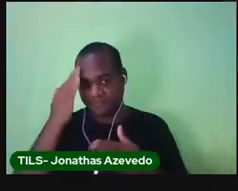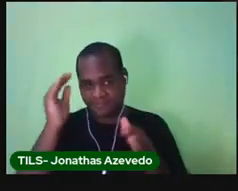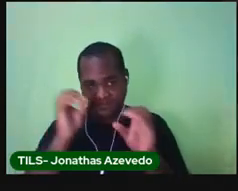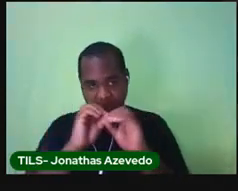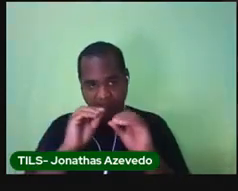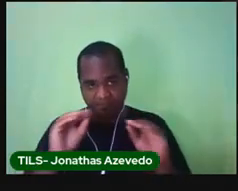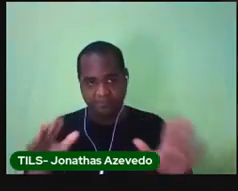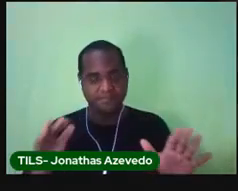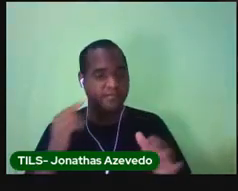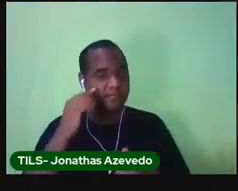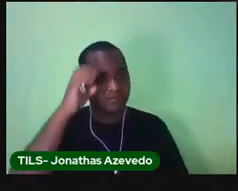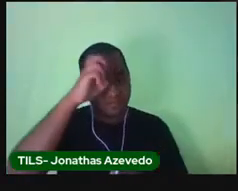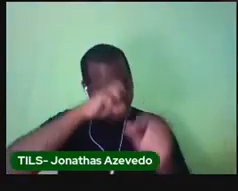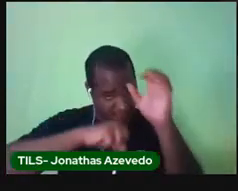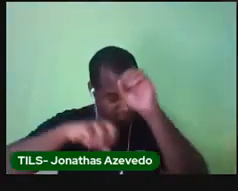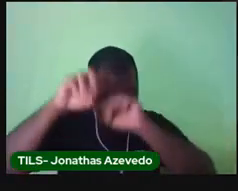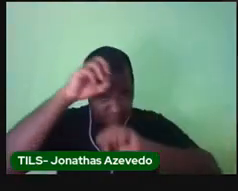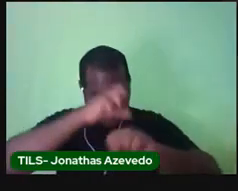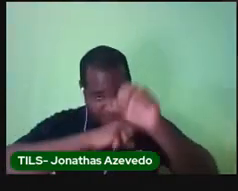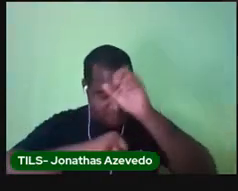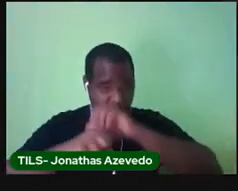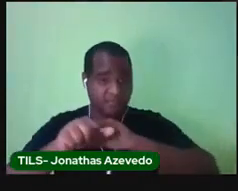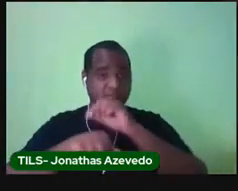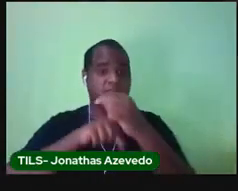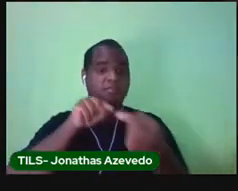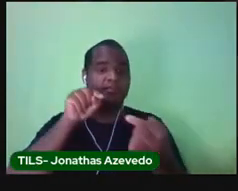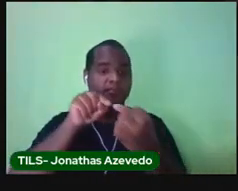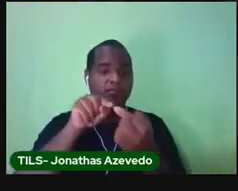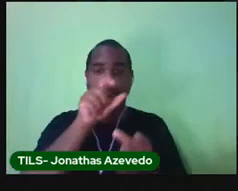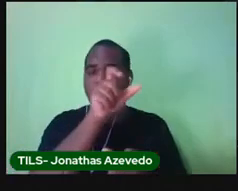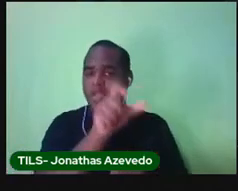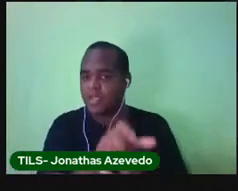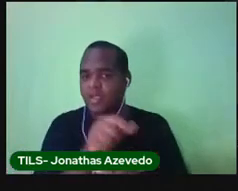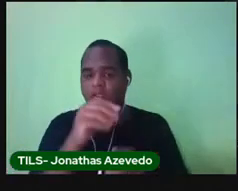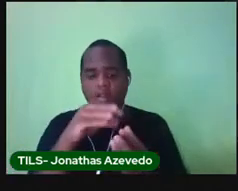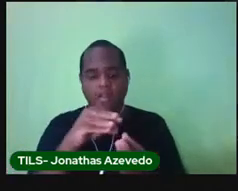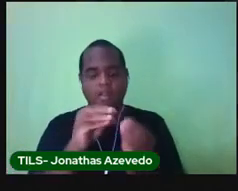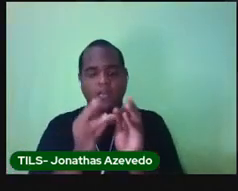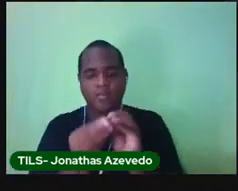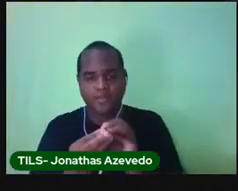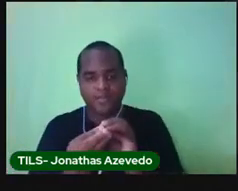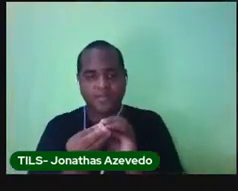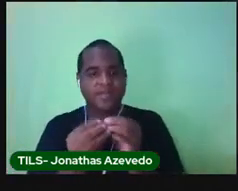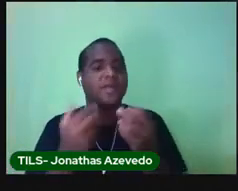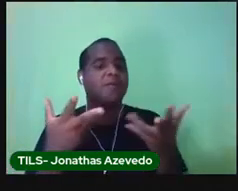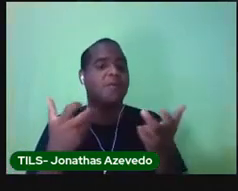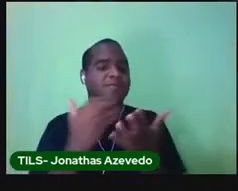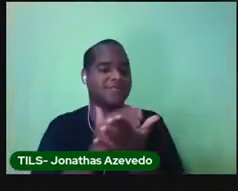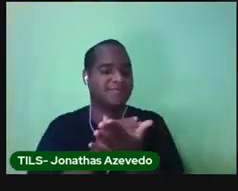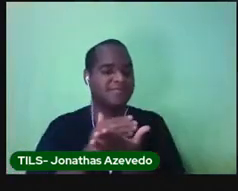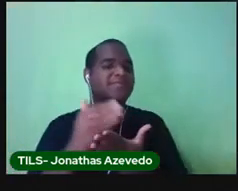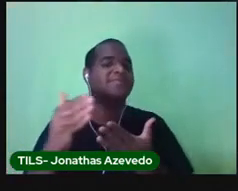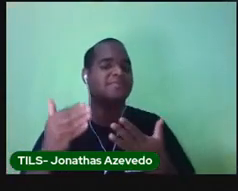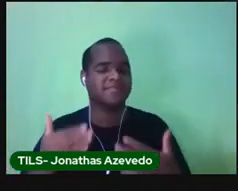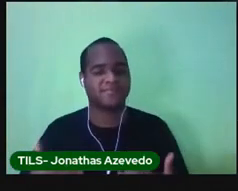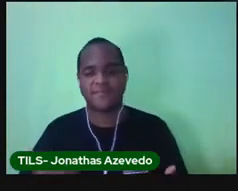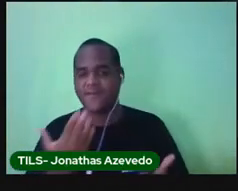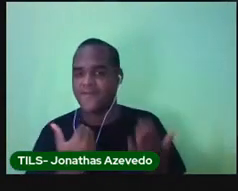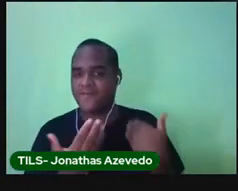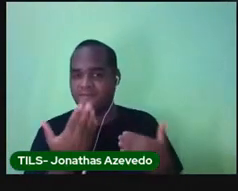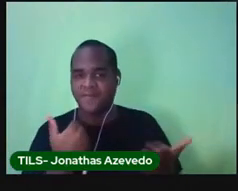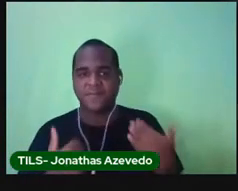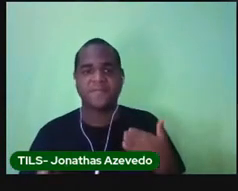aprender e identificar o bilhete a partir de hoje. Vamos nessa.